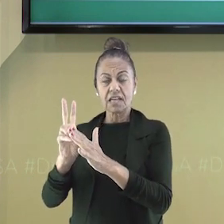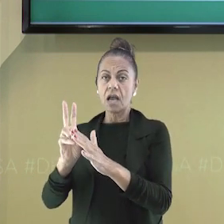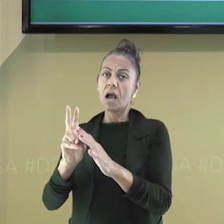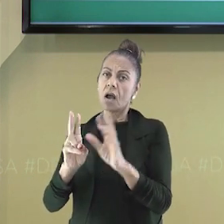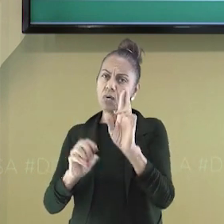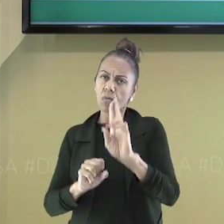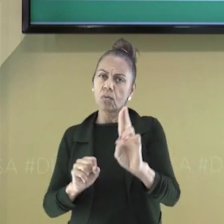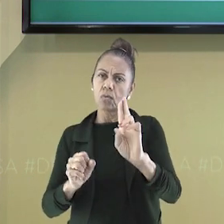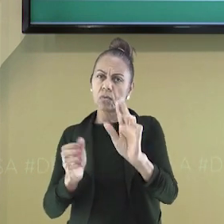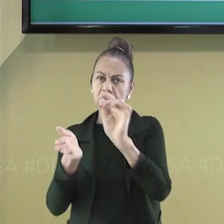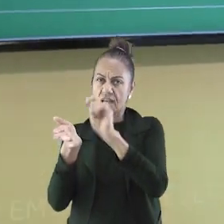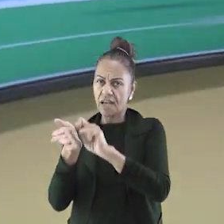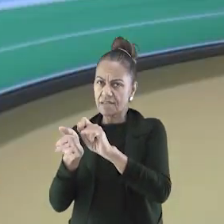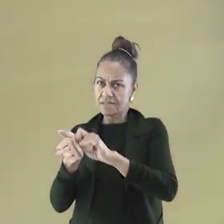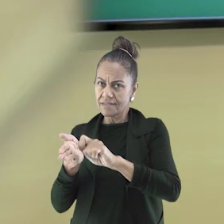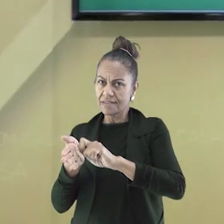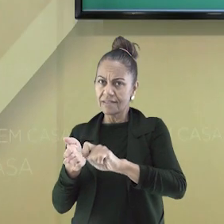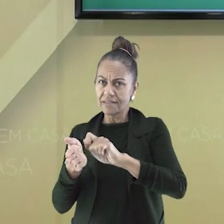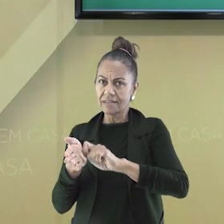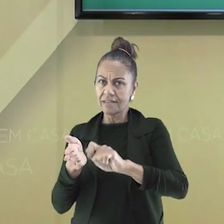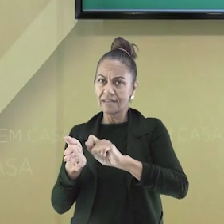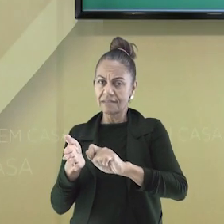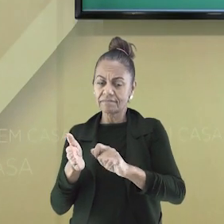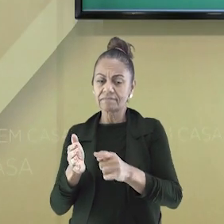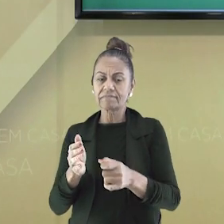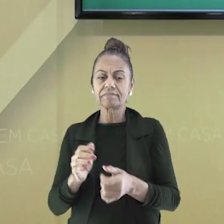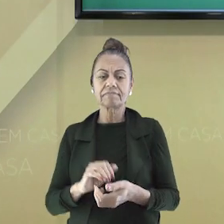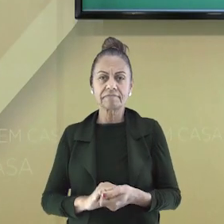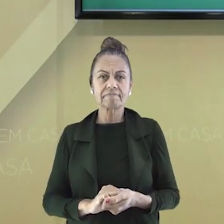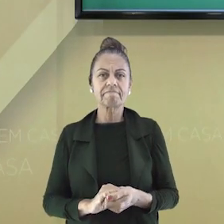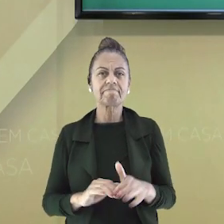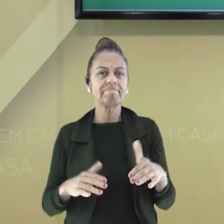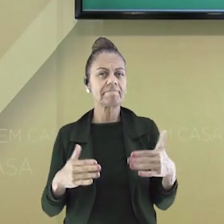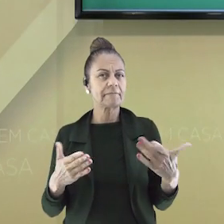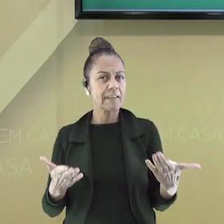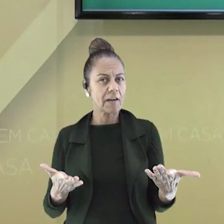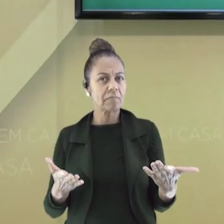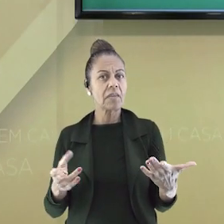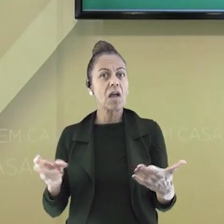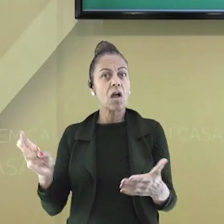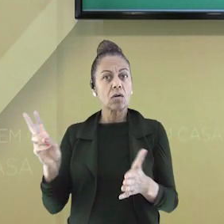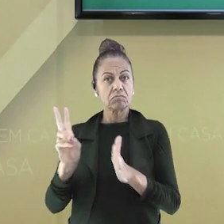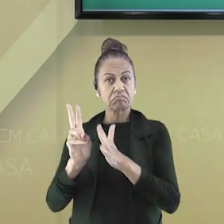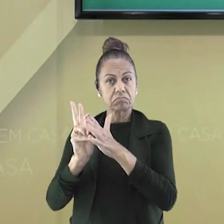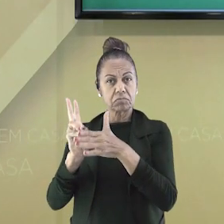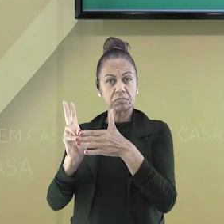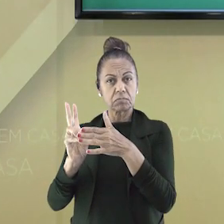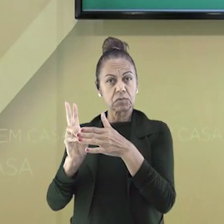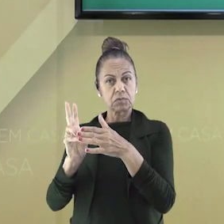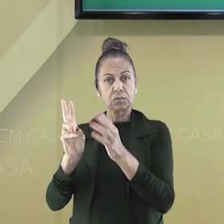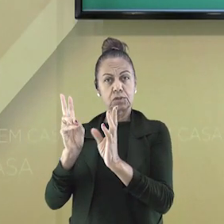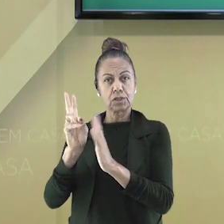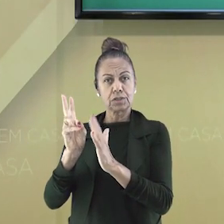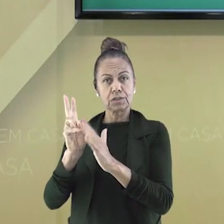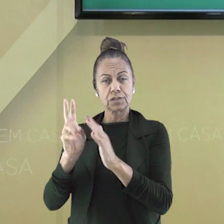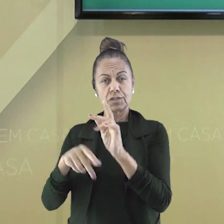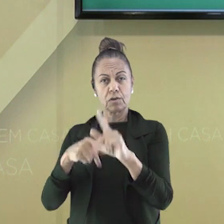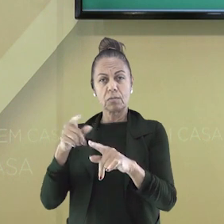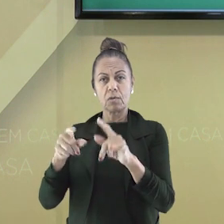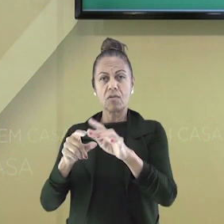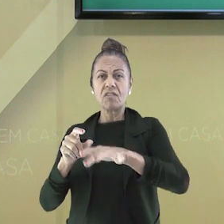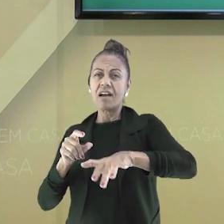transmitir conhecimento. Acabamos de falar sobre o que os indígenas conhecem e aprenderam,